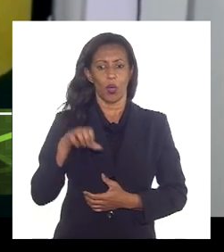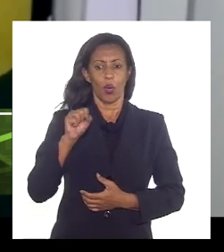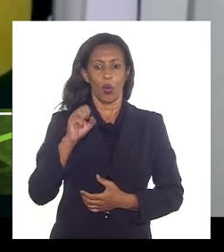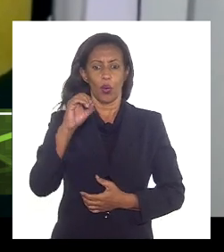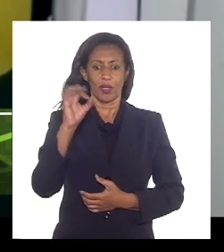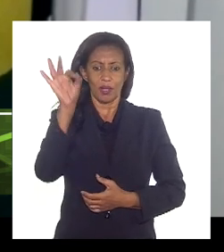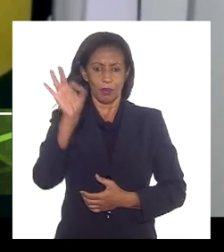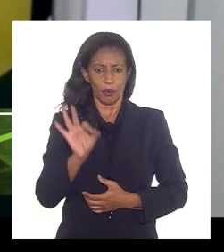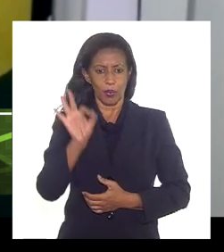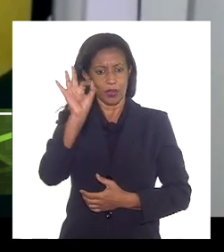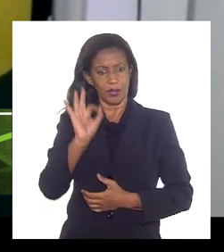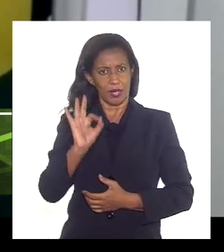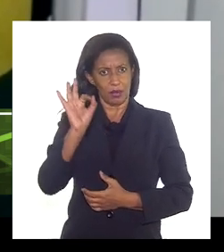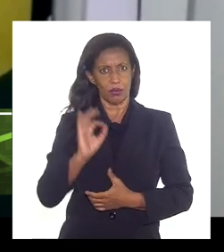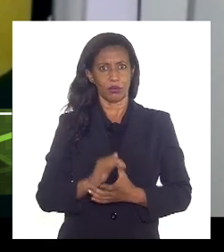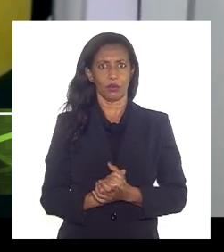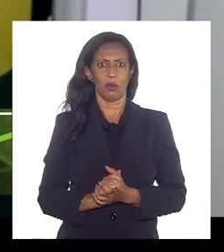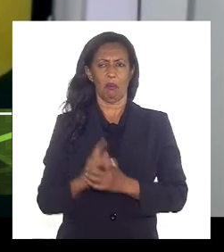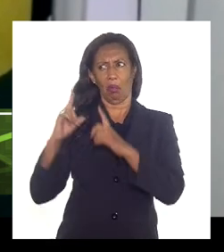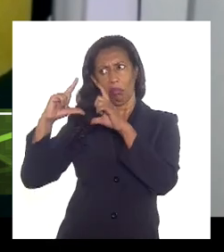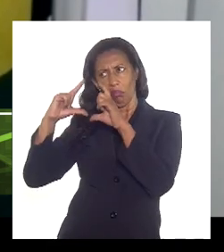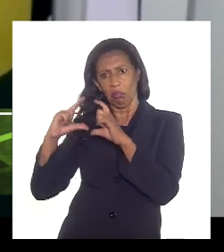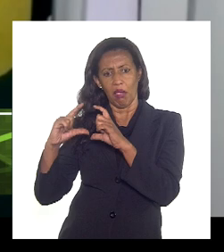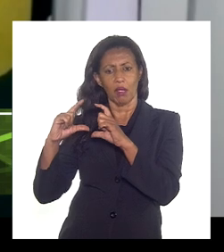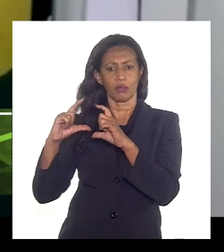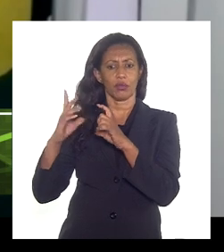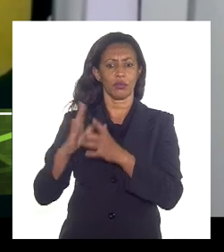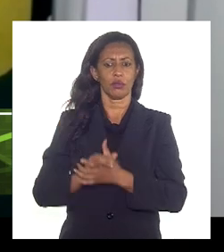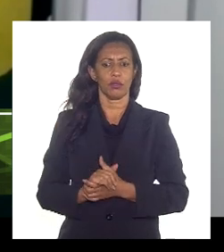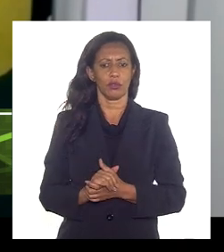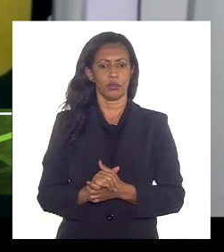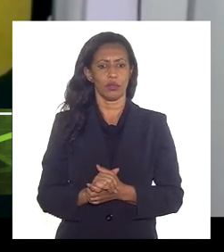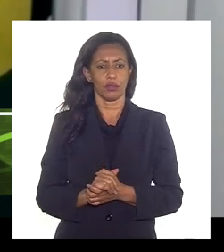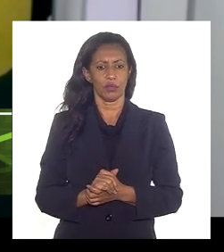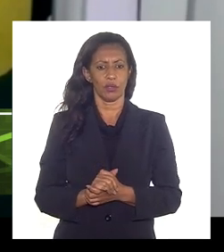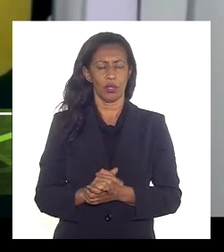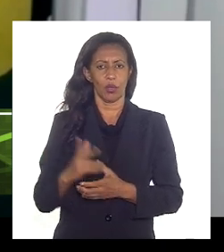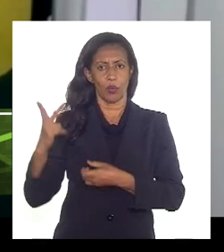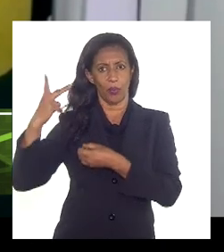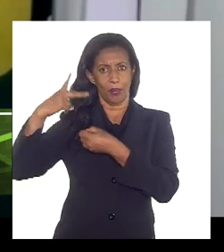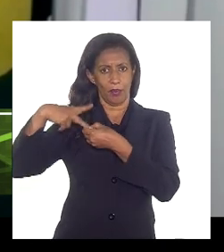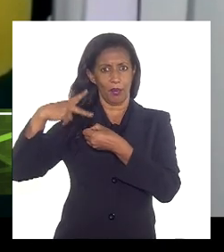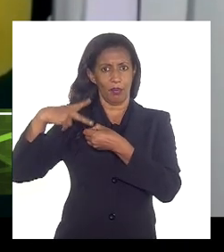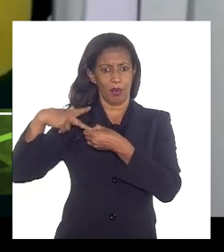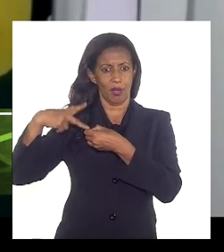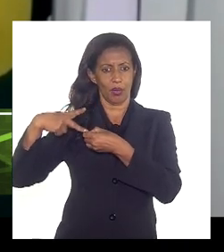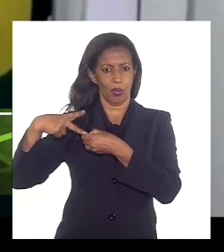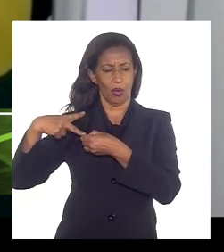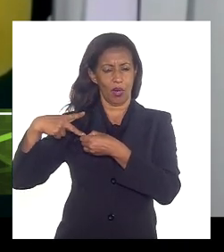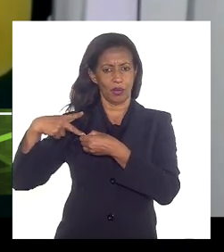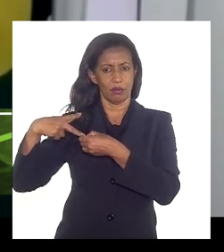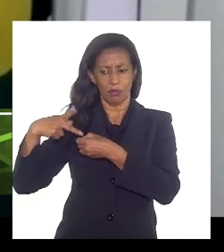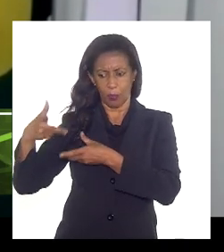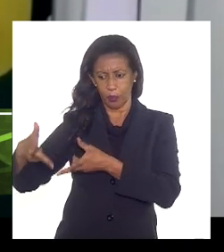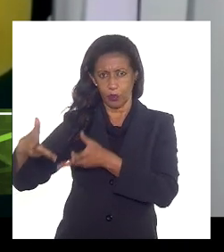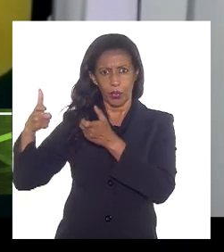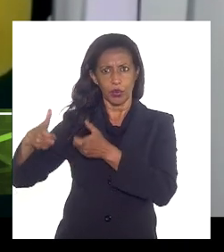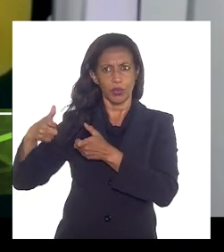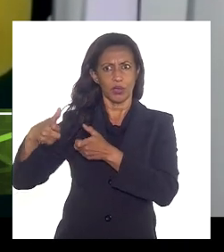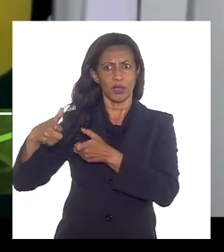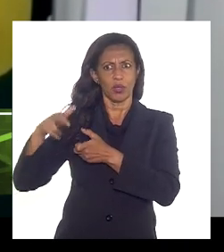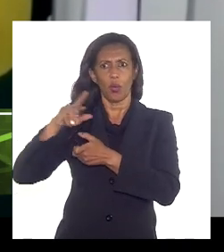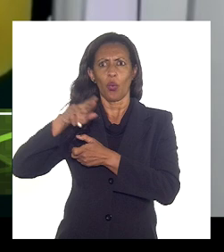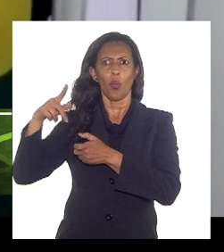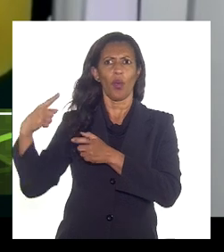de 80% um pouquinho menos do petróleo produzido do Rio de Janeiro não é